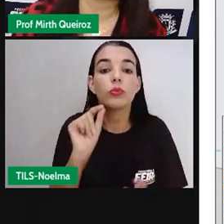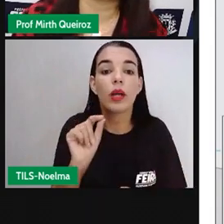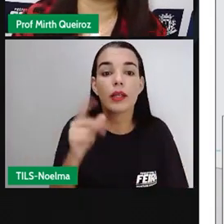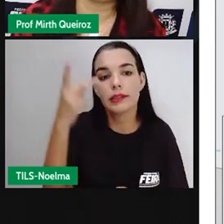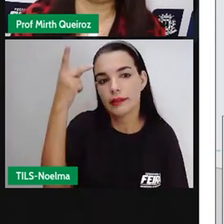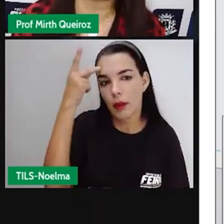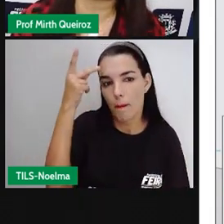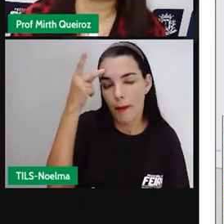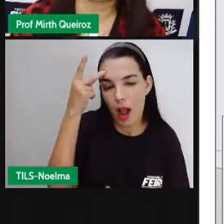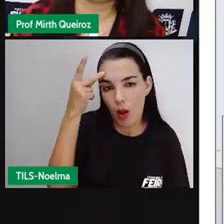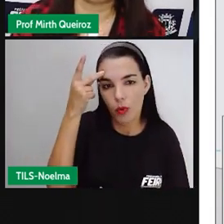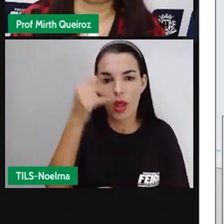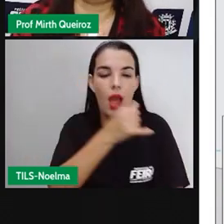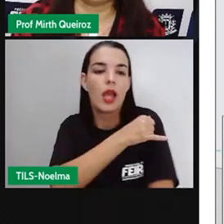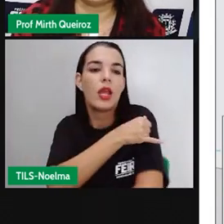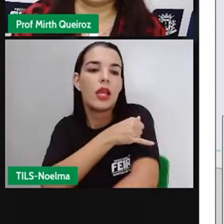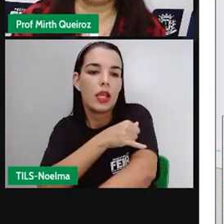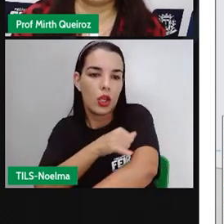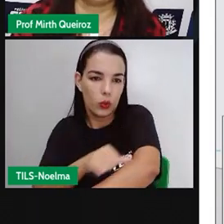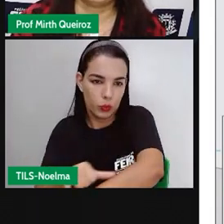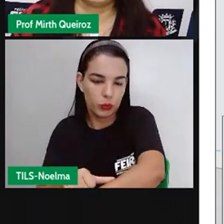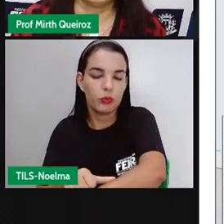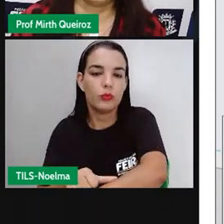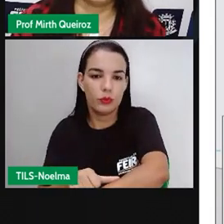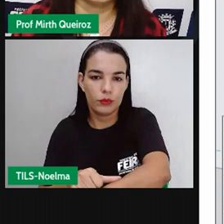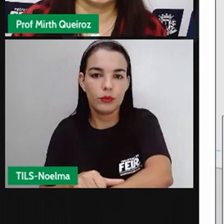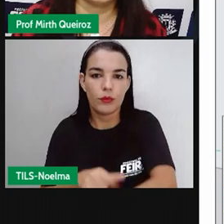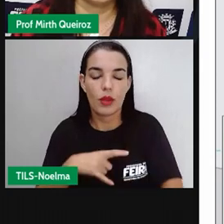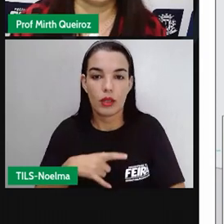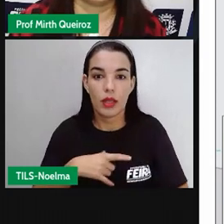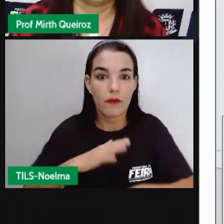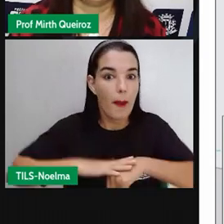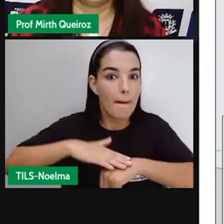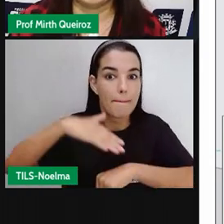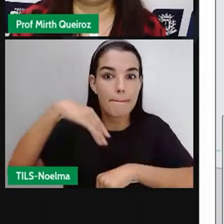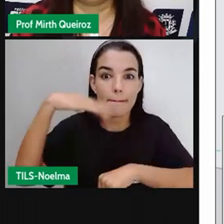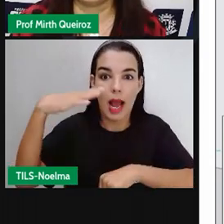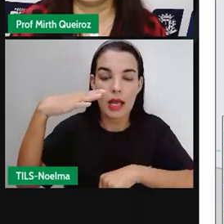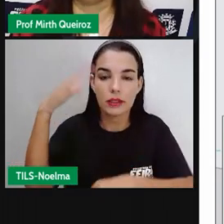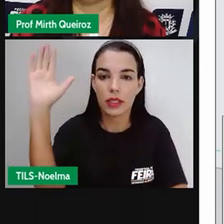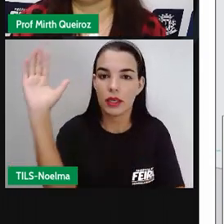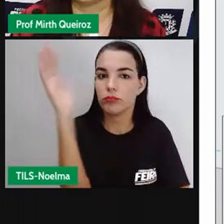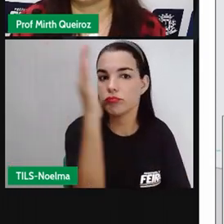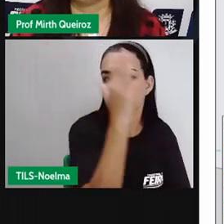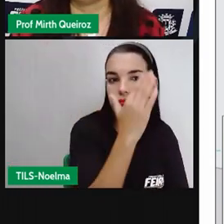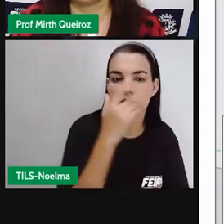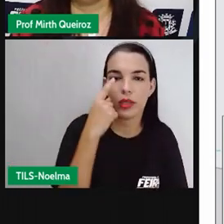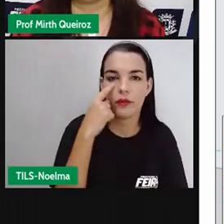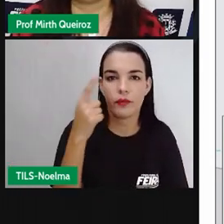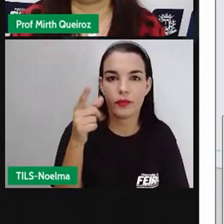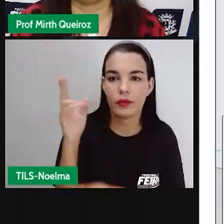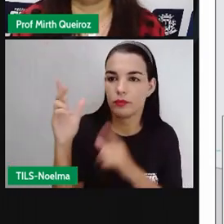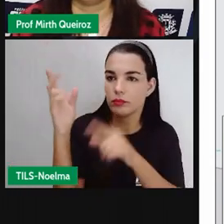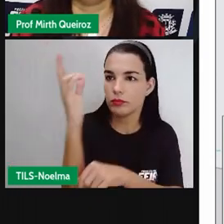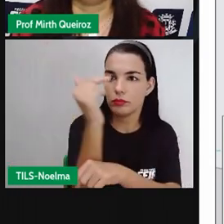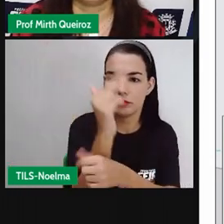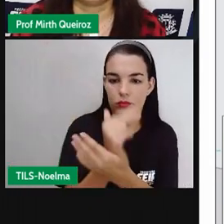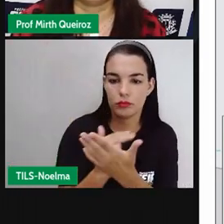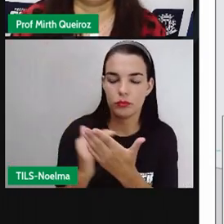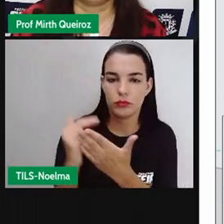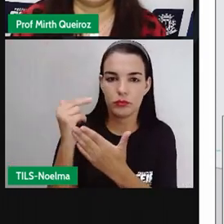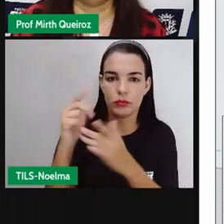quem? São Paulo e Rio de Janeiro. E aí a gente tem um mapa, né, de como foi